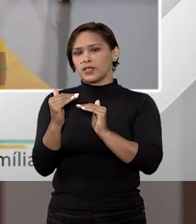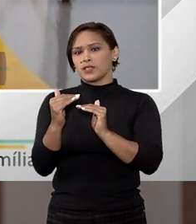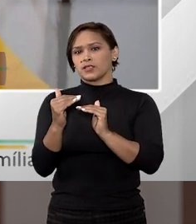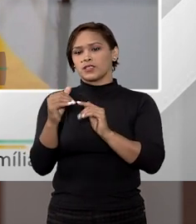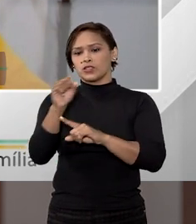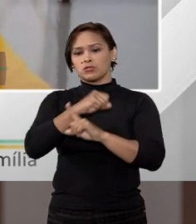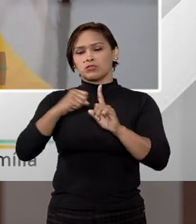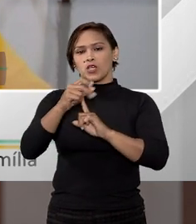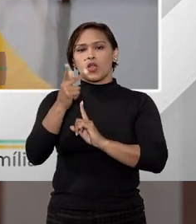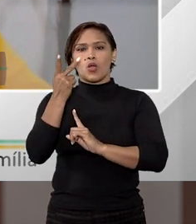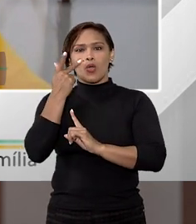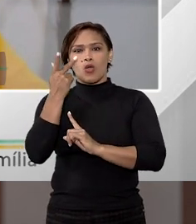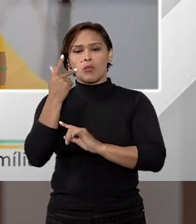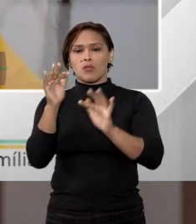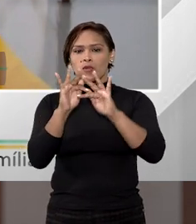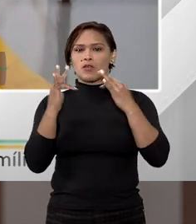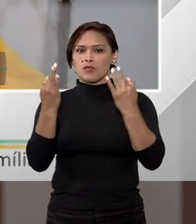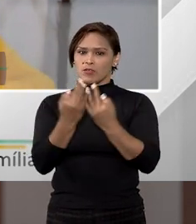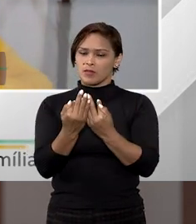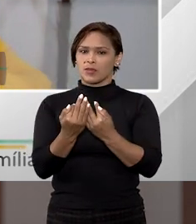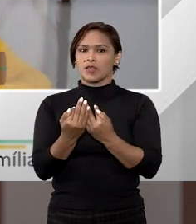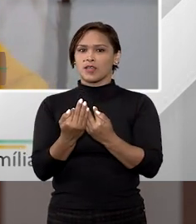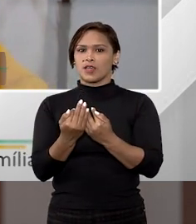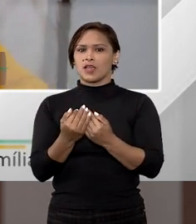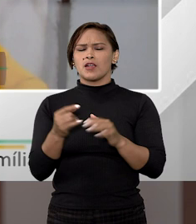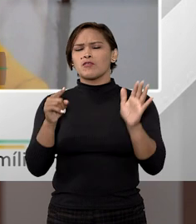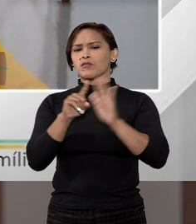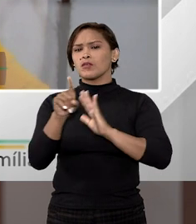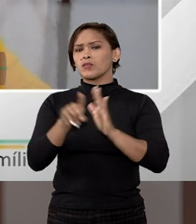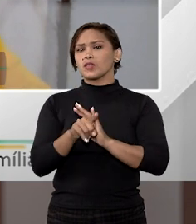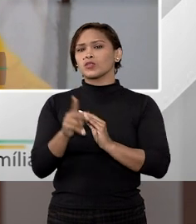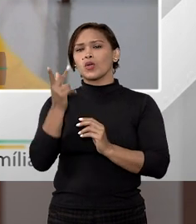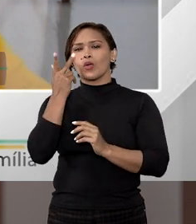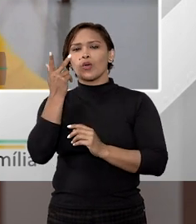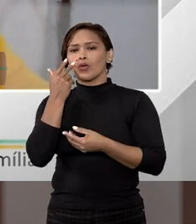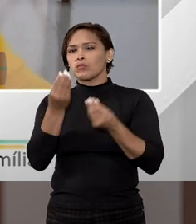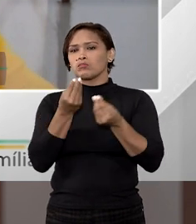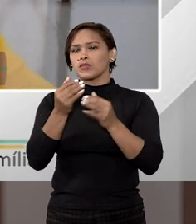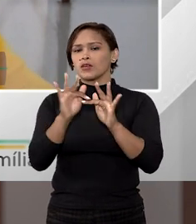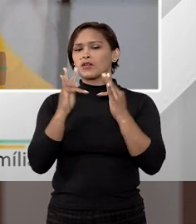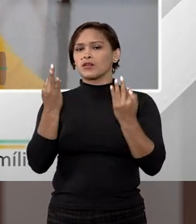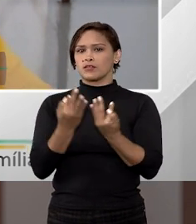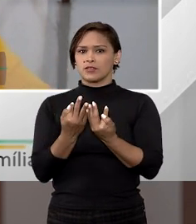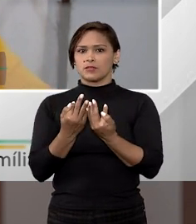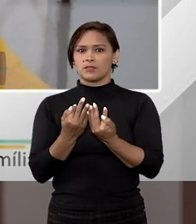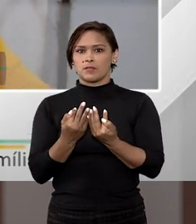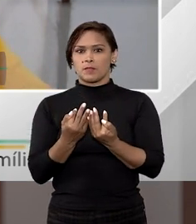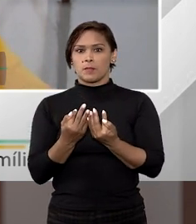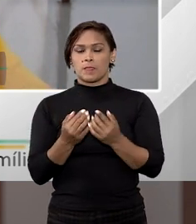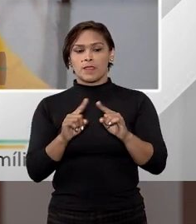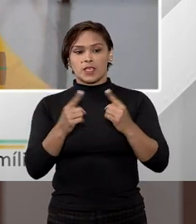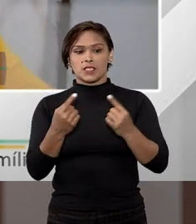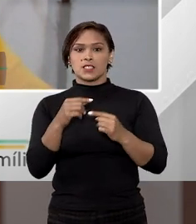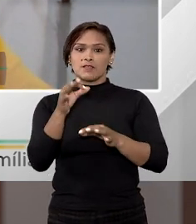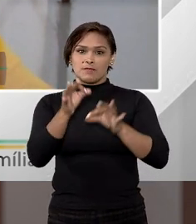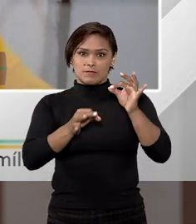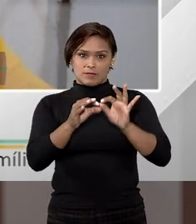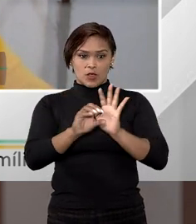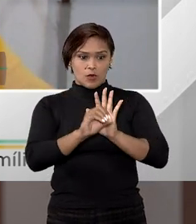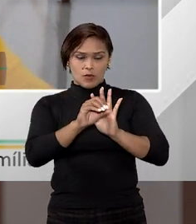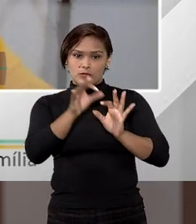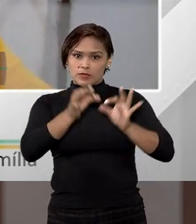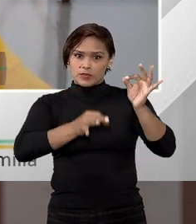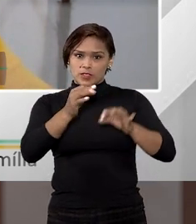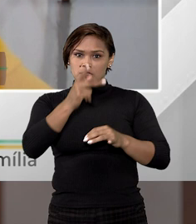necessidades comuns de uma família. E daí, vamos nos perguntar, o é uma necessidade comum de uma família? Se vem o oficial de justiça na sua